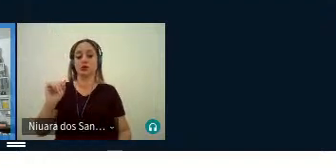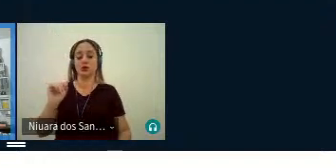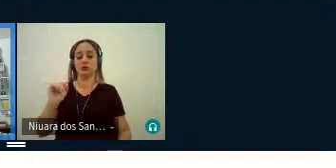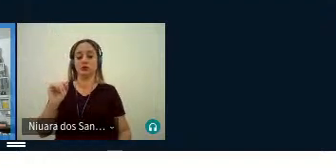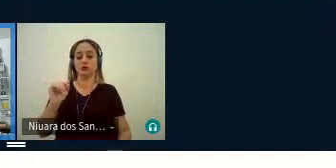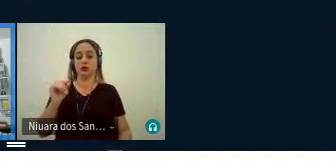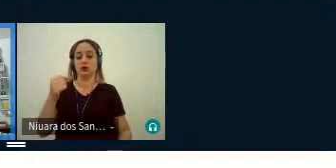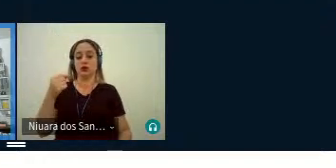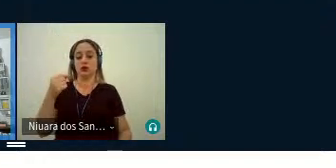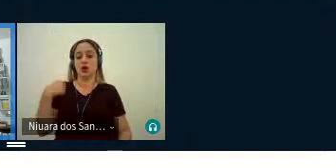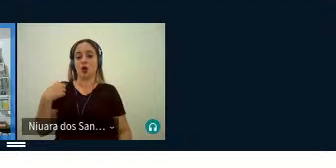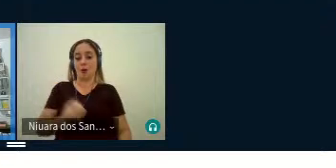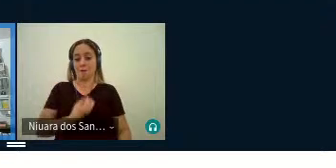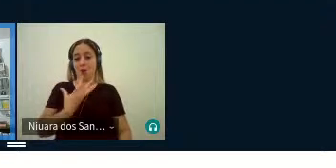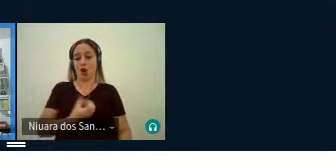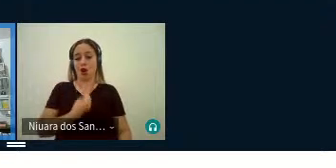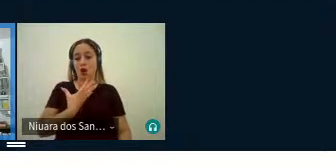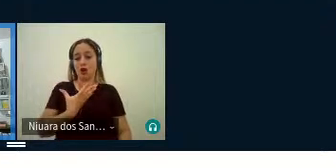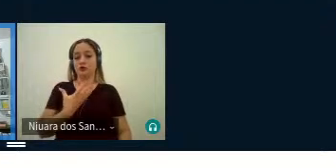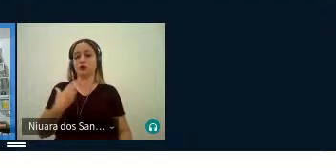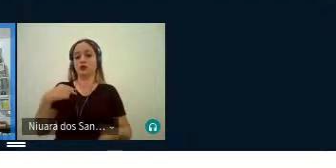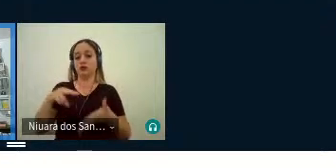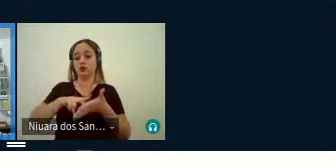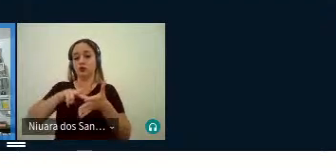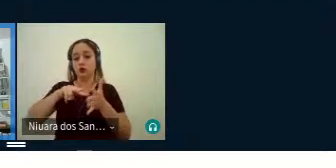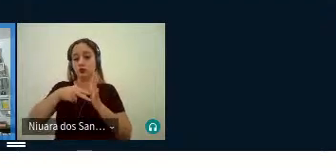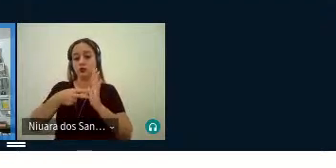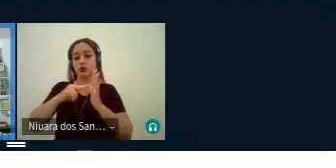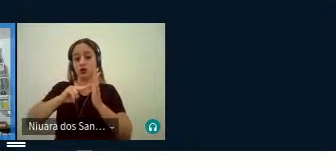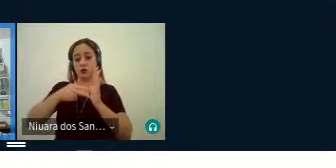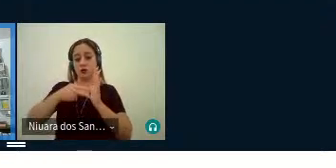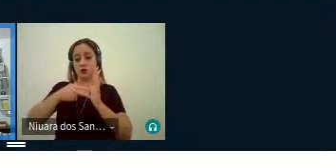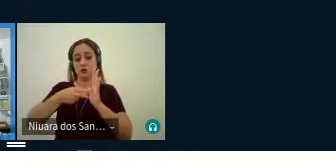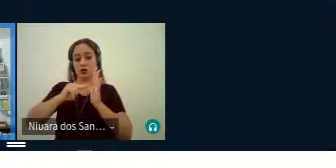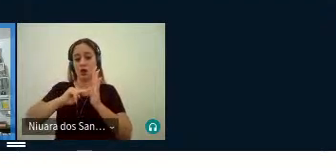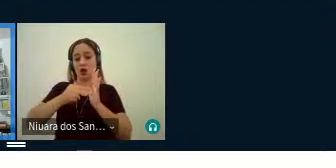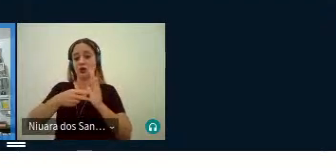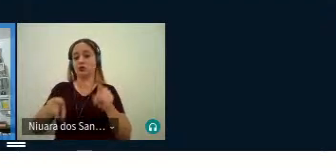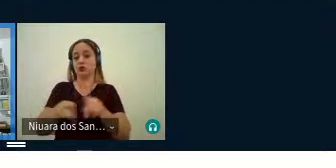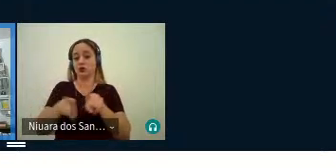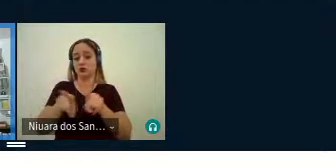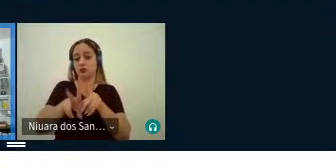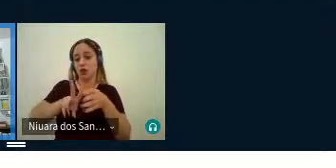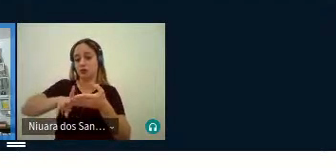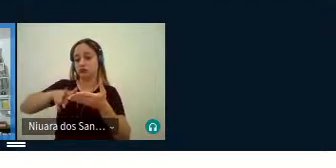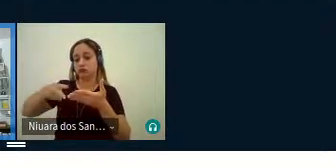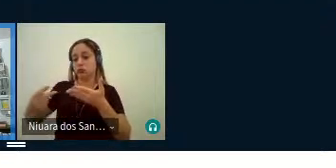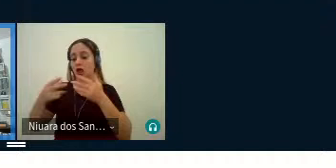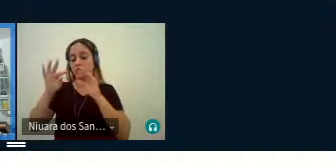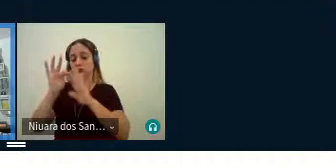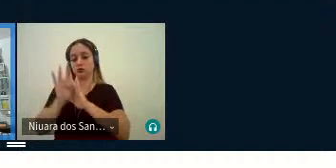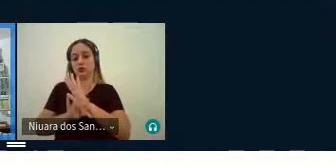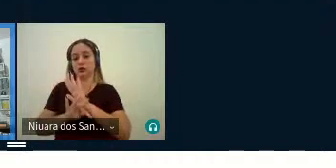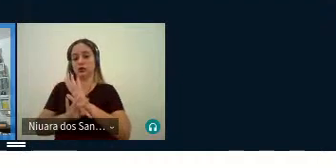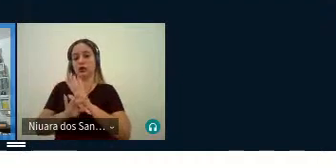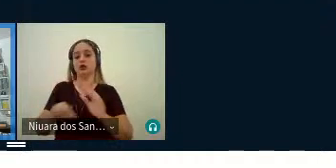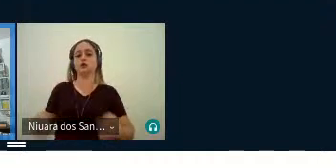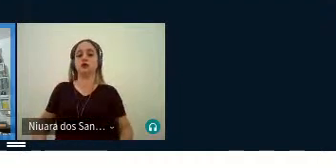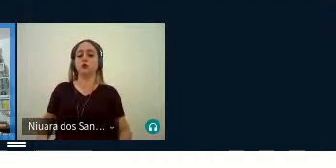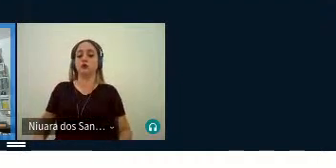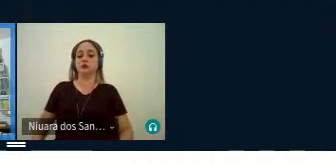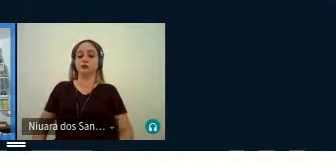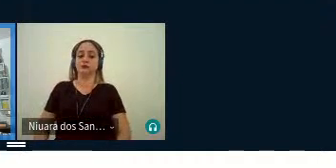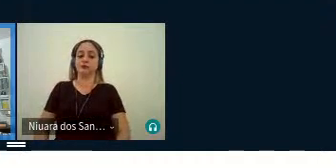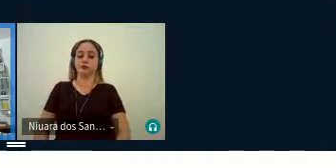poética, de significância, de transladar do texto, como os campos fazem, tudo isso